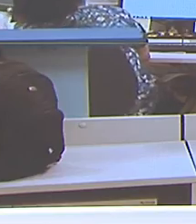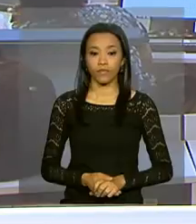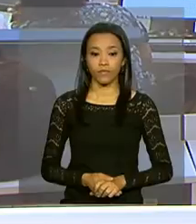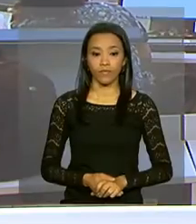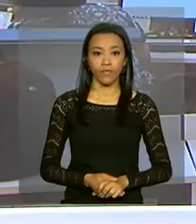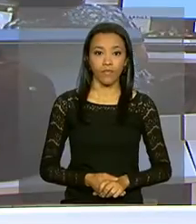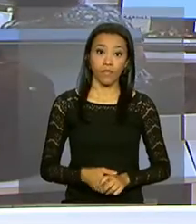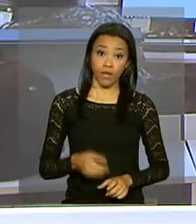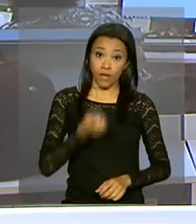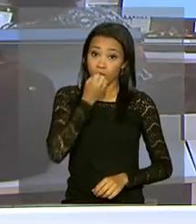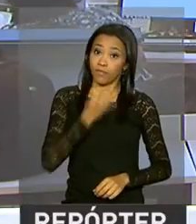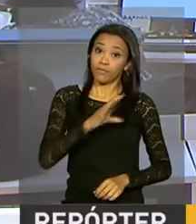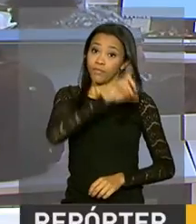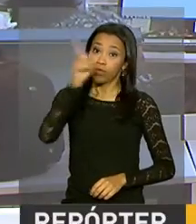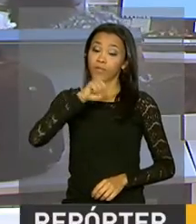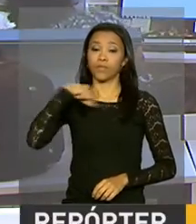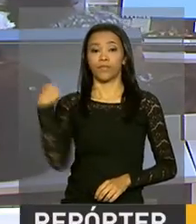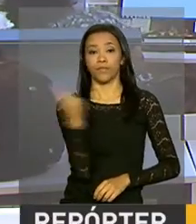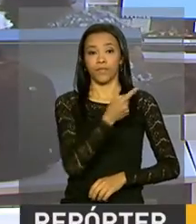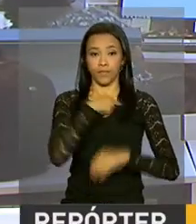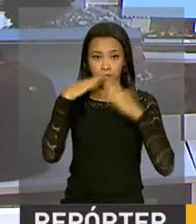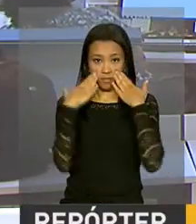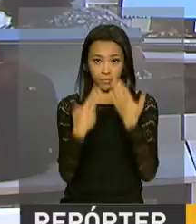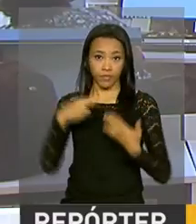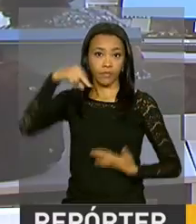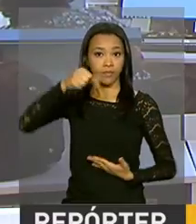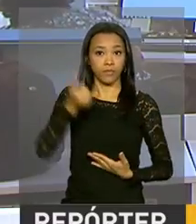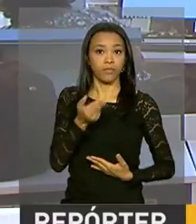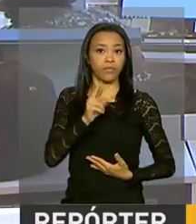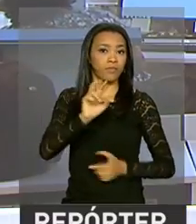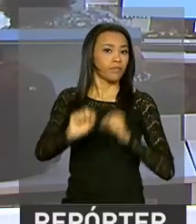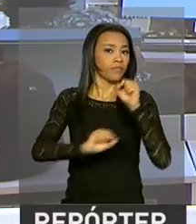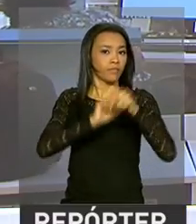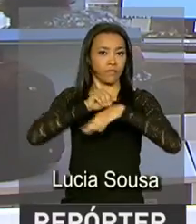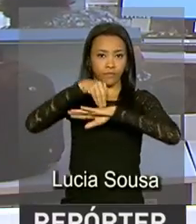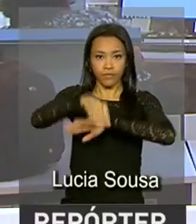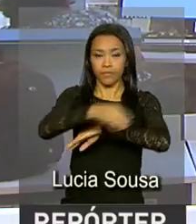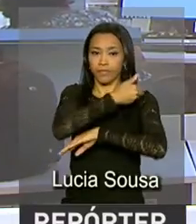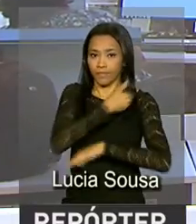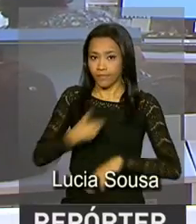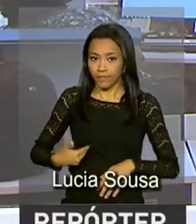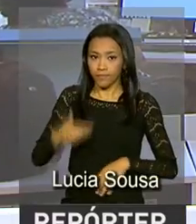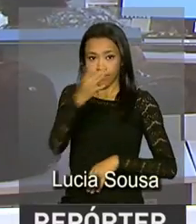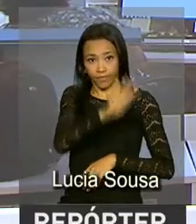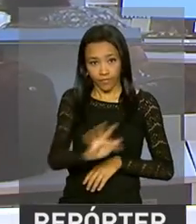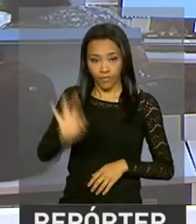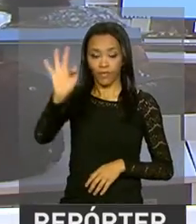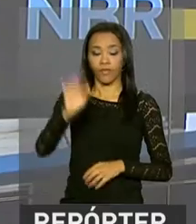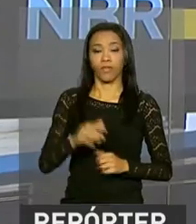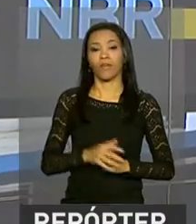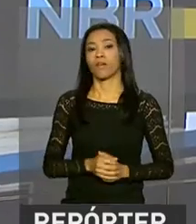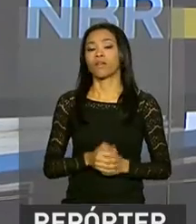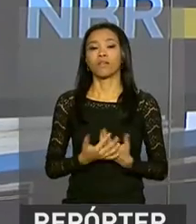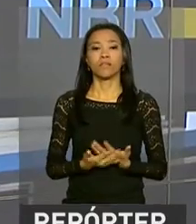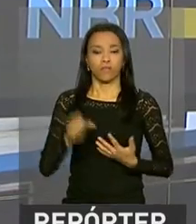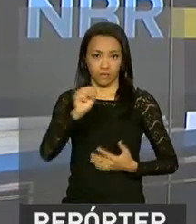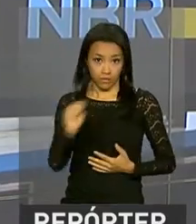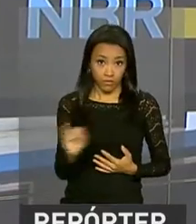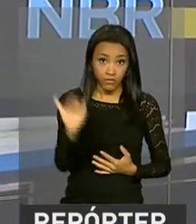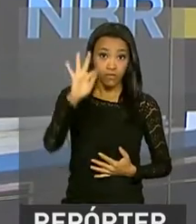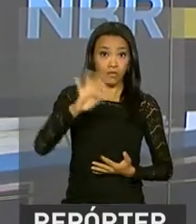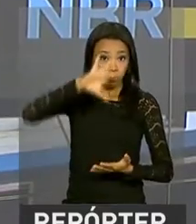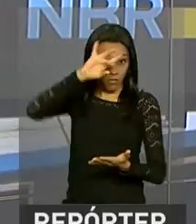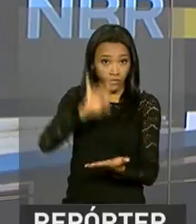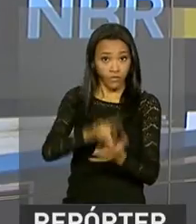Olá, bom dia. Estamos de volta com mais uma edição do Repórter NBR e as notícias do governo federal. A inflação